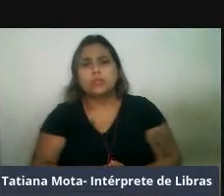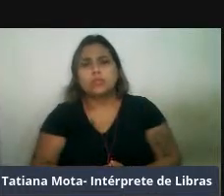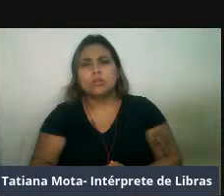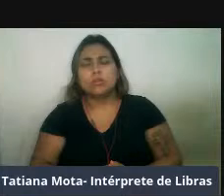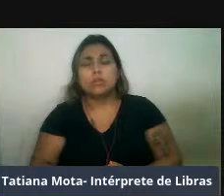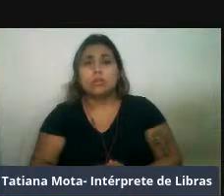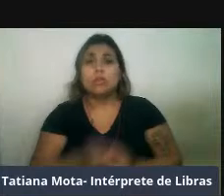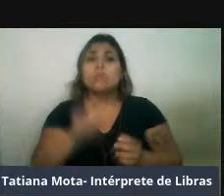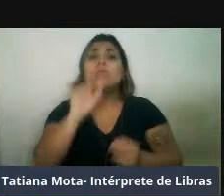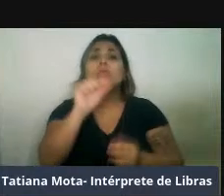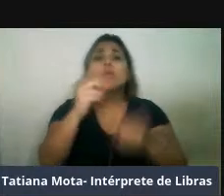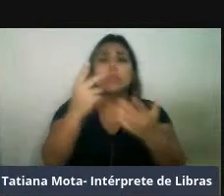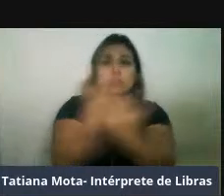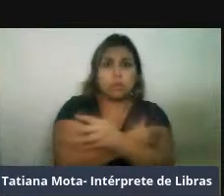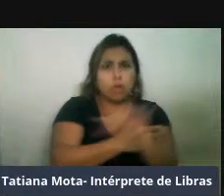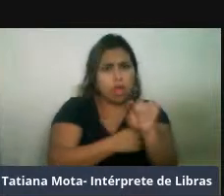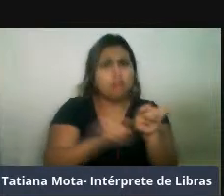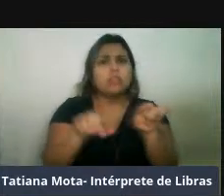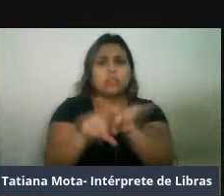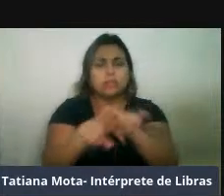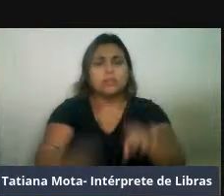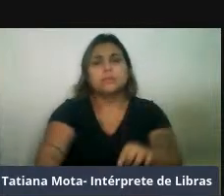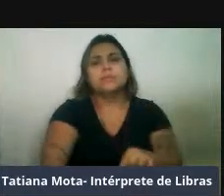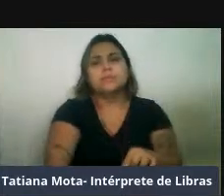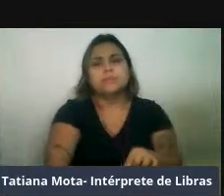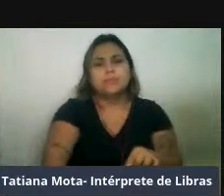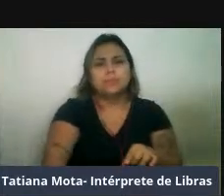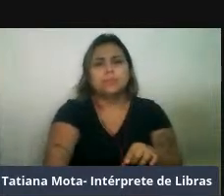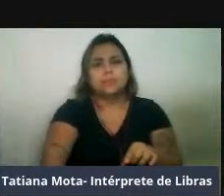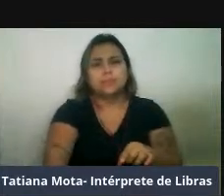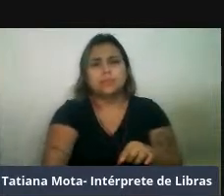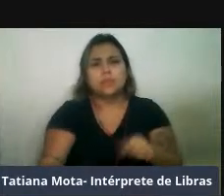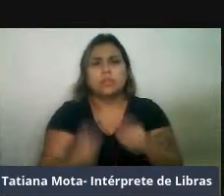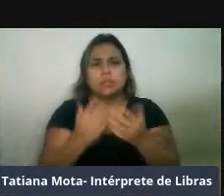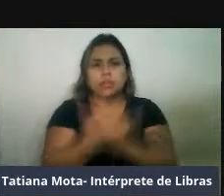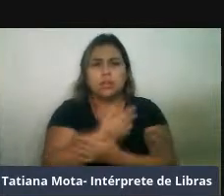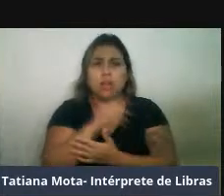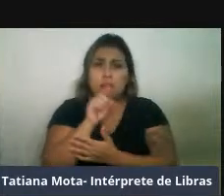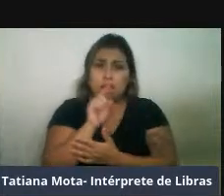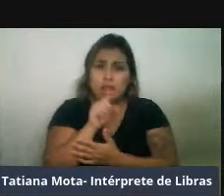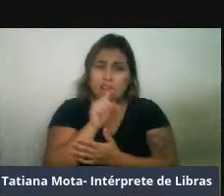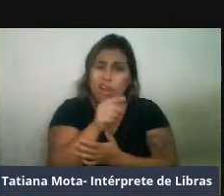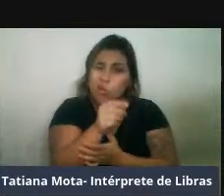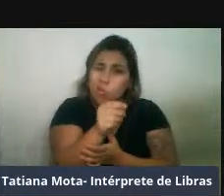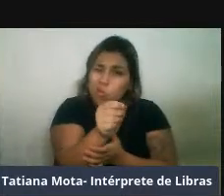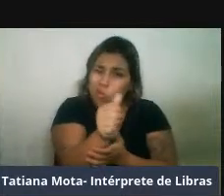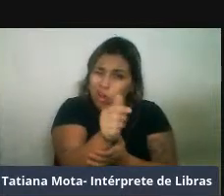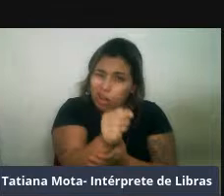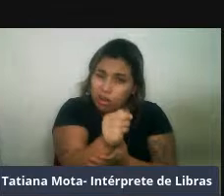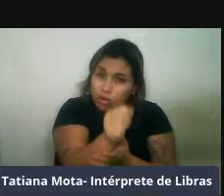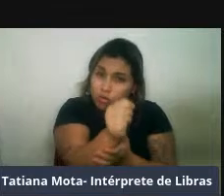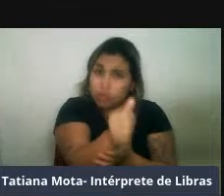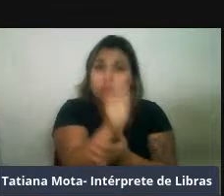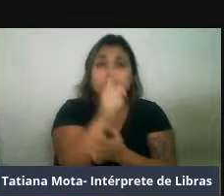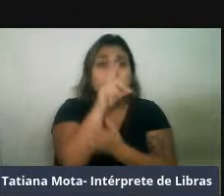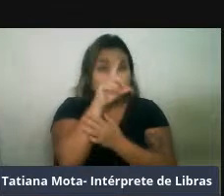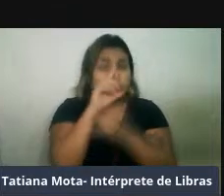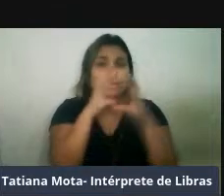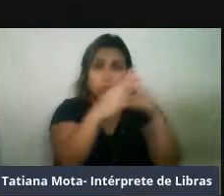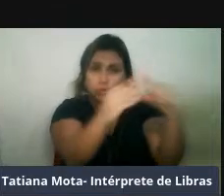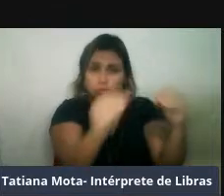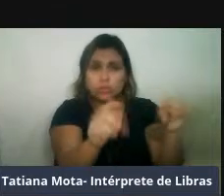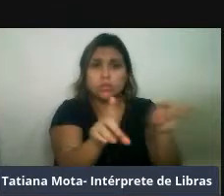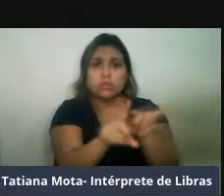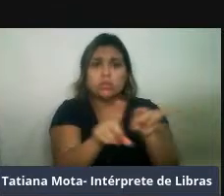inusitada acontecendo ainda, né, uma espécie à beira da extinção, que é a Focena Sinus, conhecida como Vaquita,